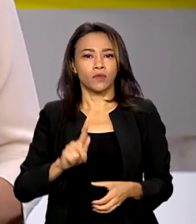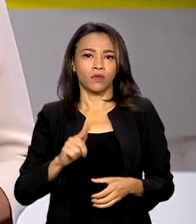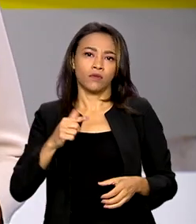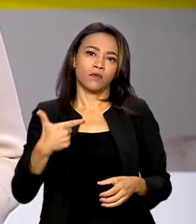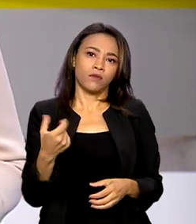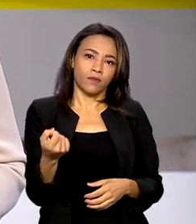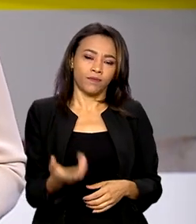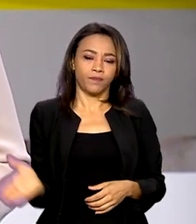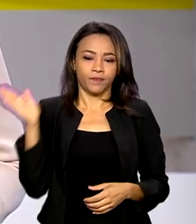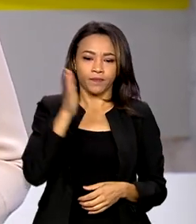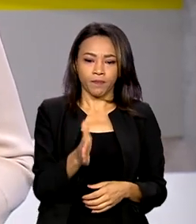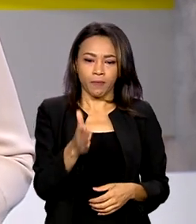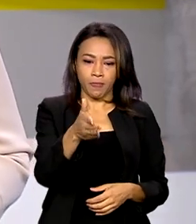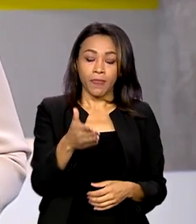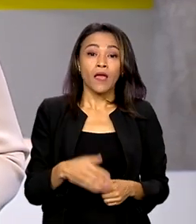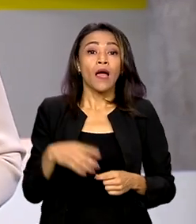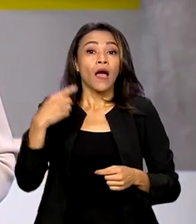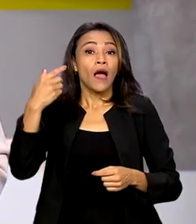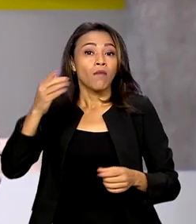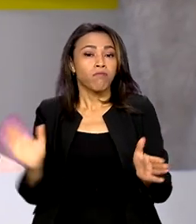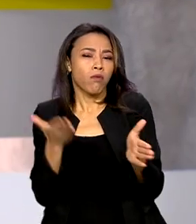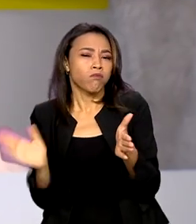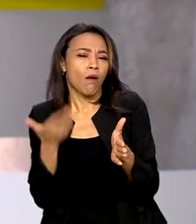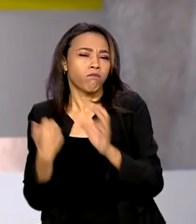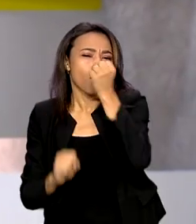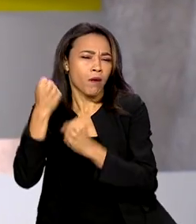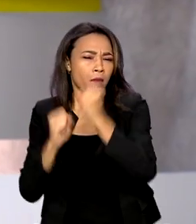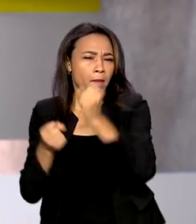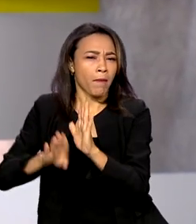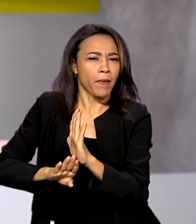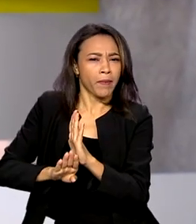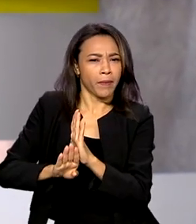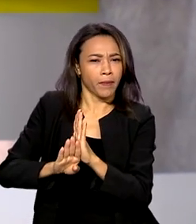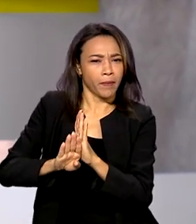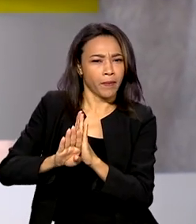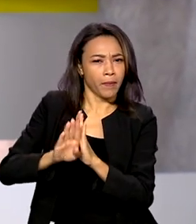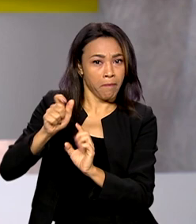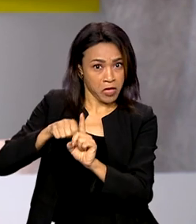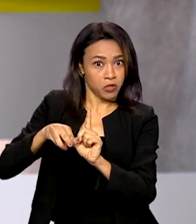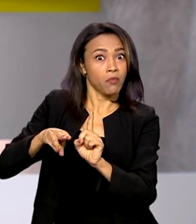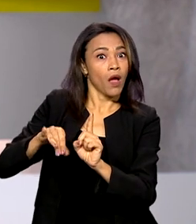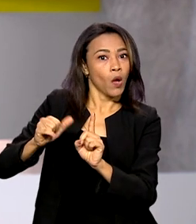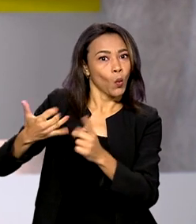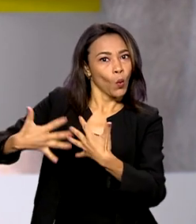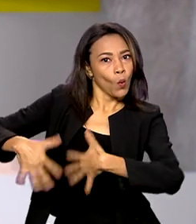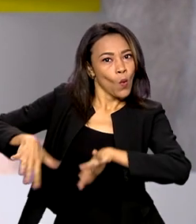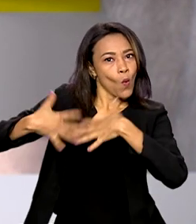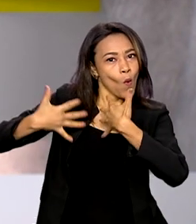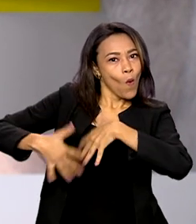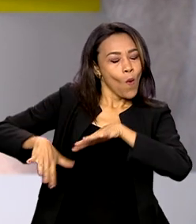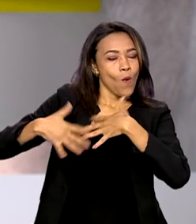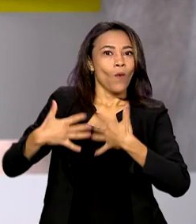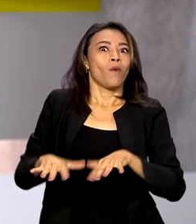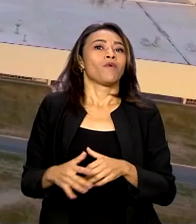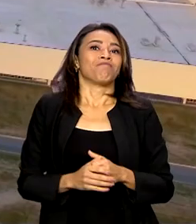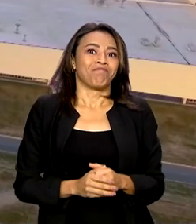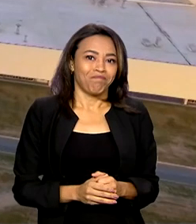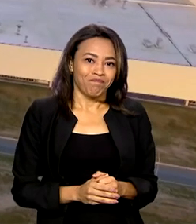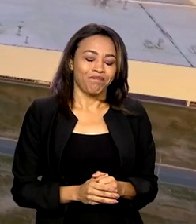A produção industrial brasileira cresceu em maio e superou as expectativas do mercado.